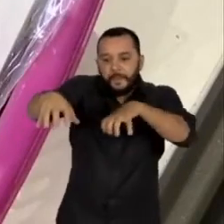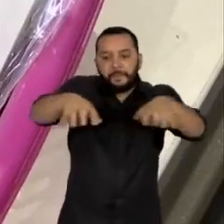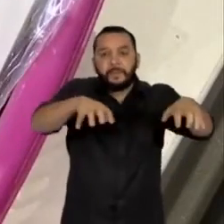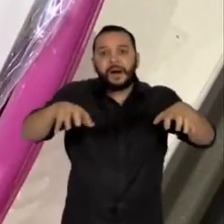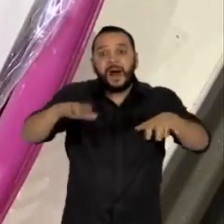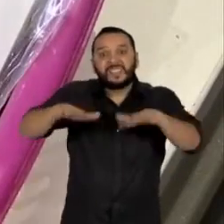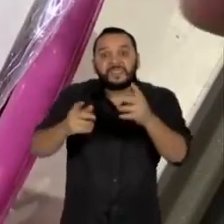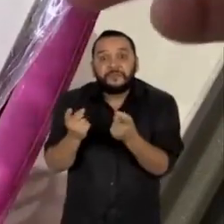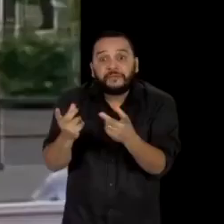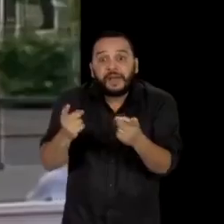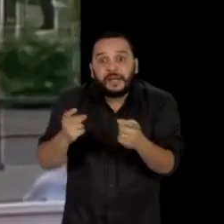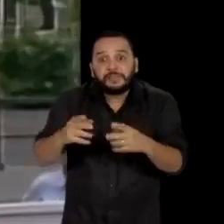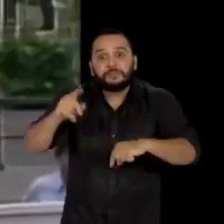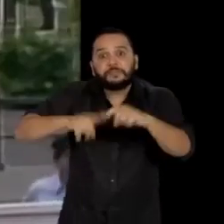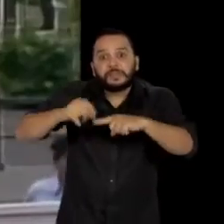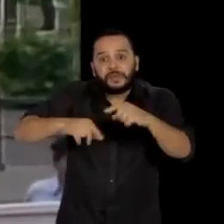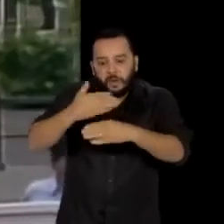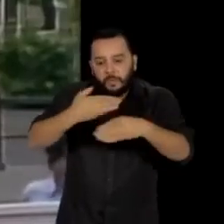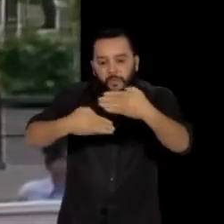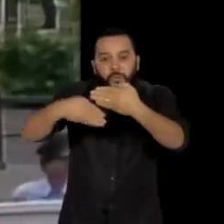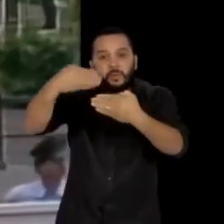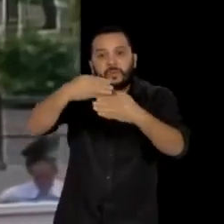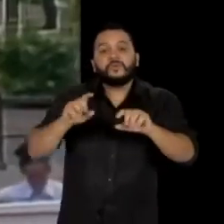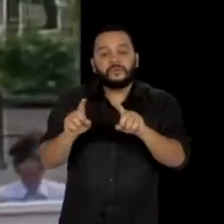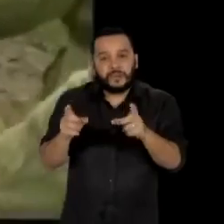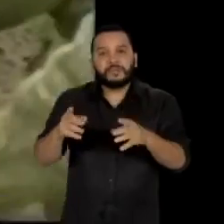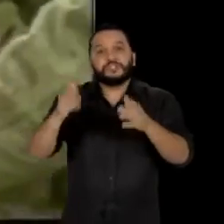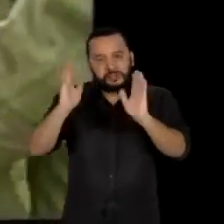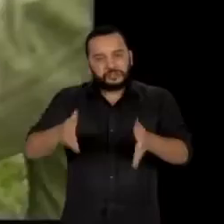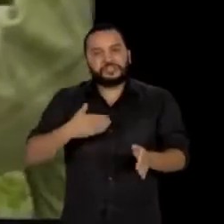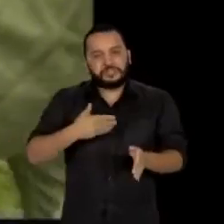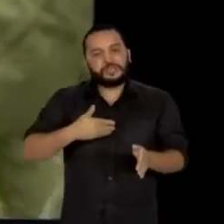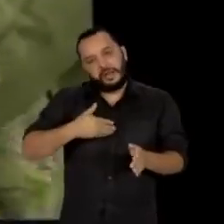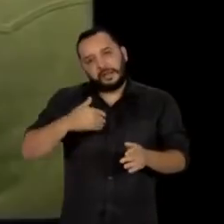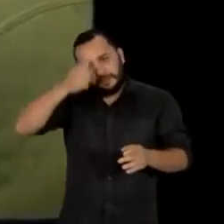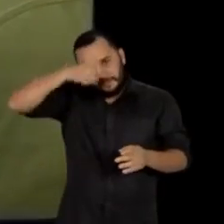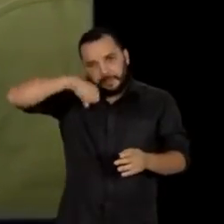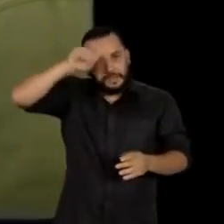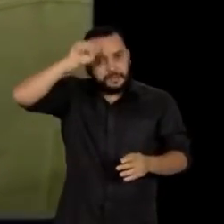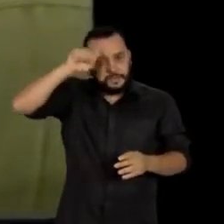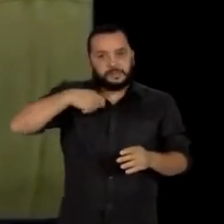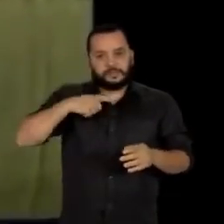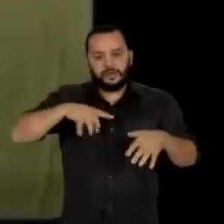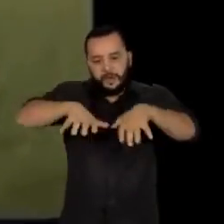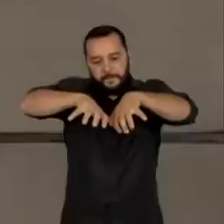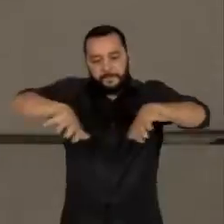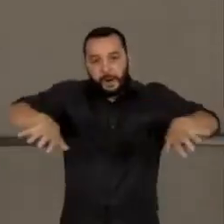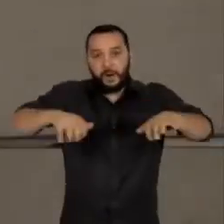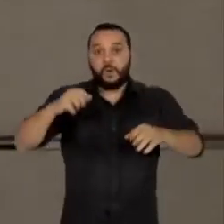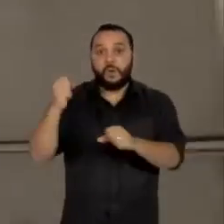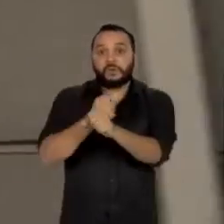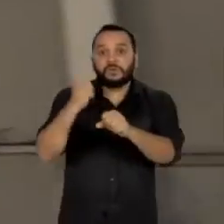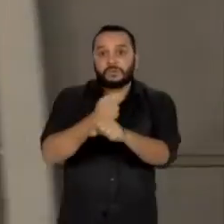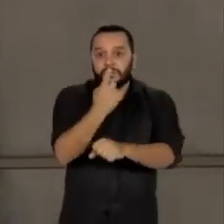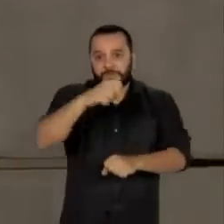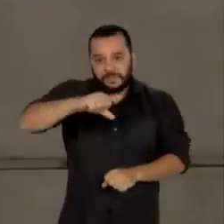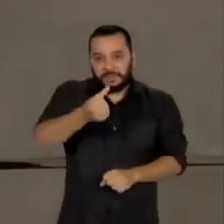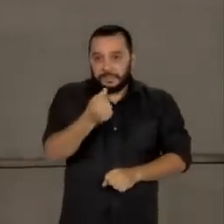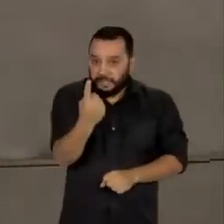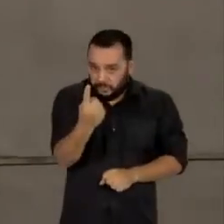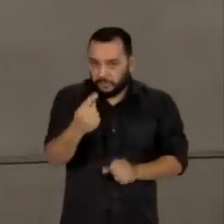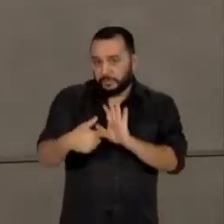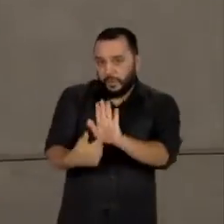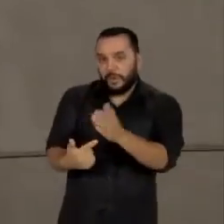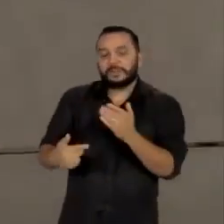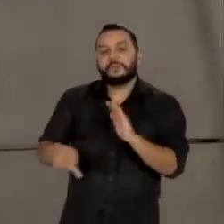souvenirs aos turistas. O muro dividiu a cidade de Berlim ao meio e começou a ser construído em 1961 como um símbolo físico da